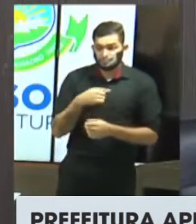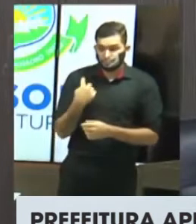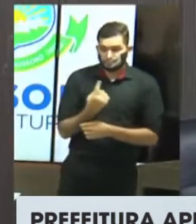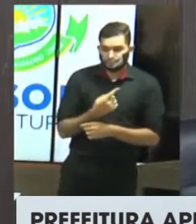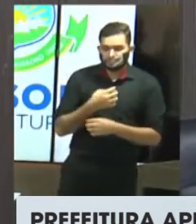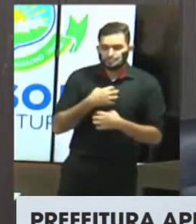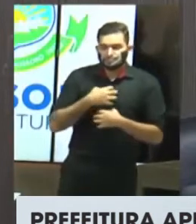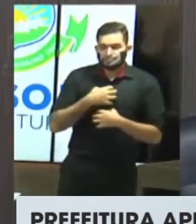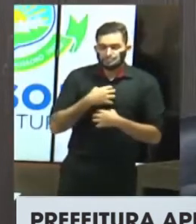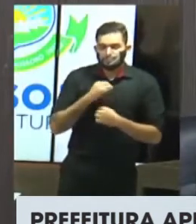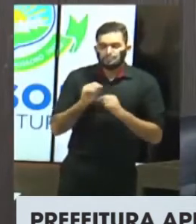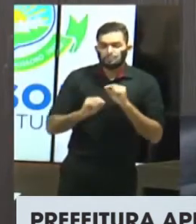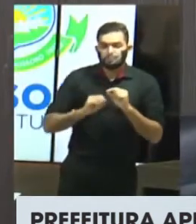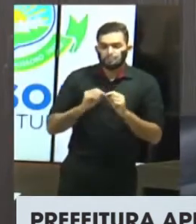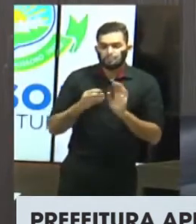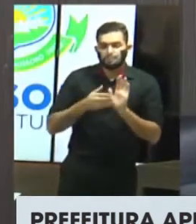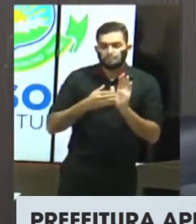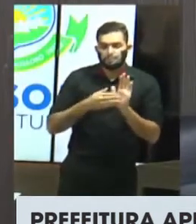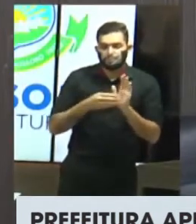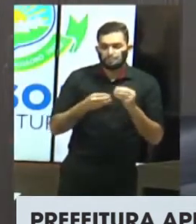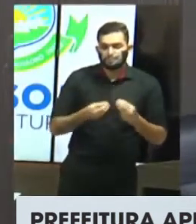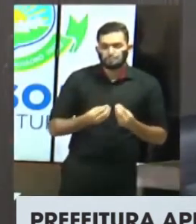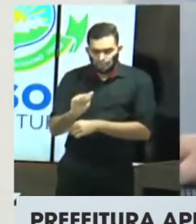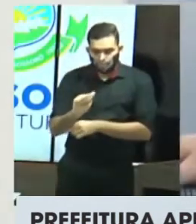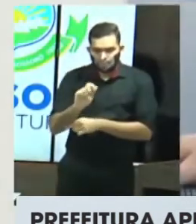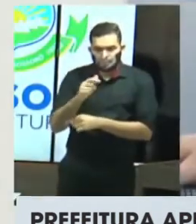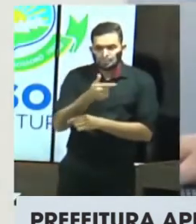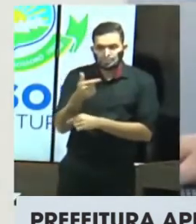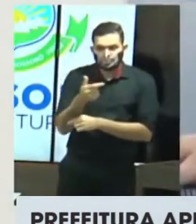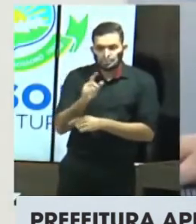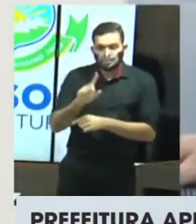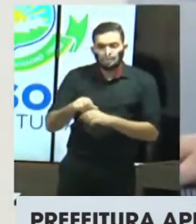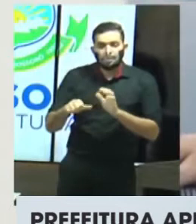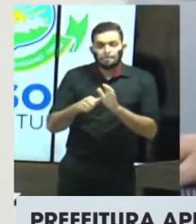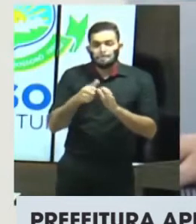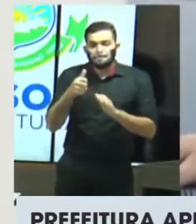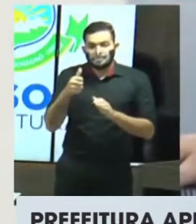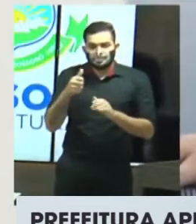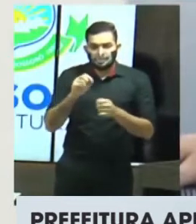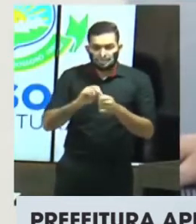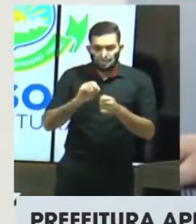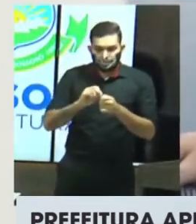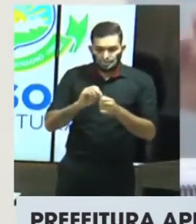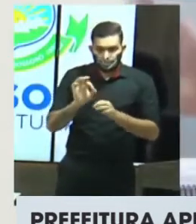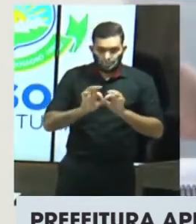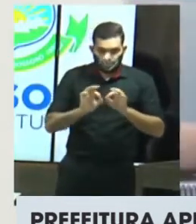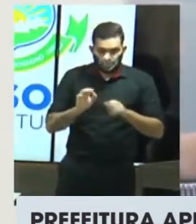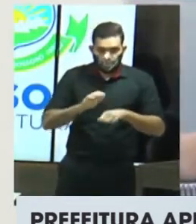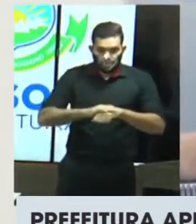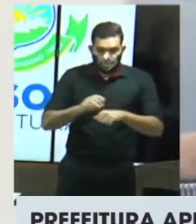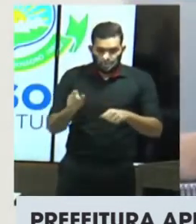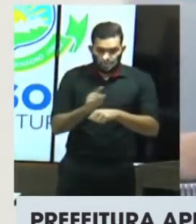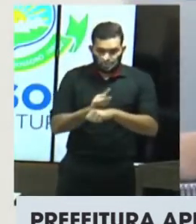O projeto foi elaborado com participação da sociedade e a partir do plano de governo da gestão municipal.